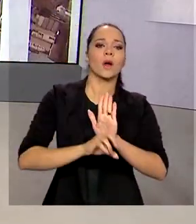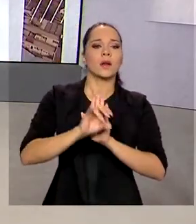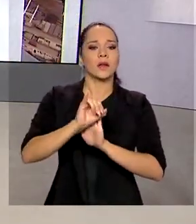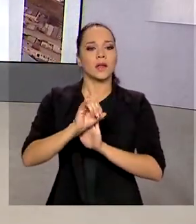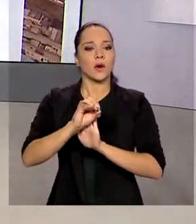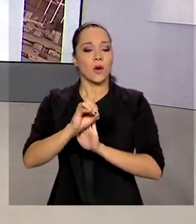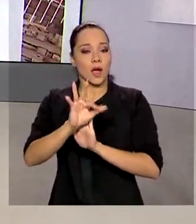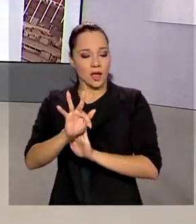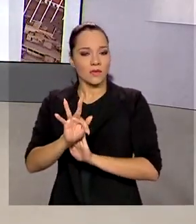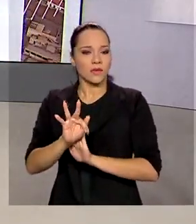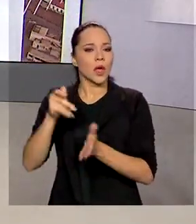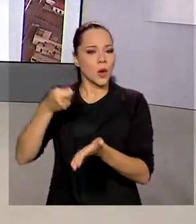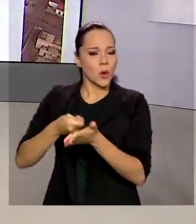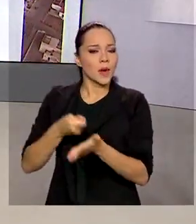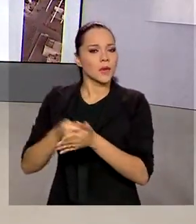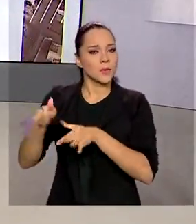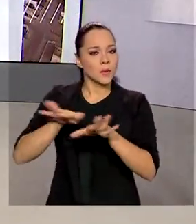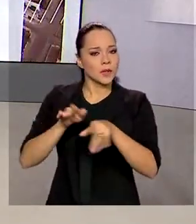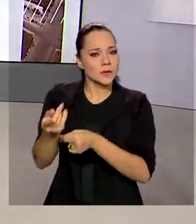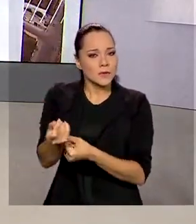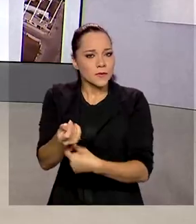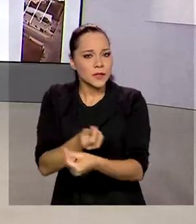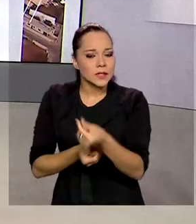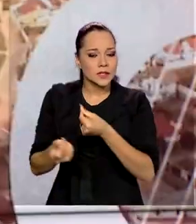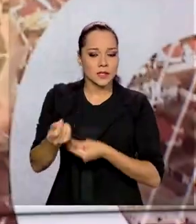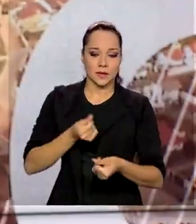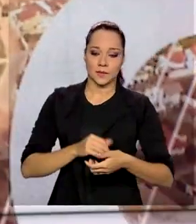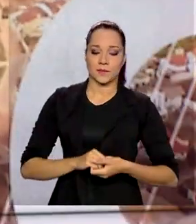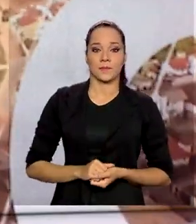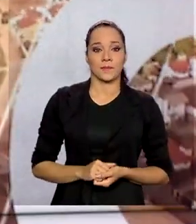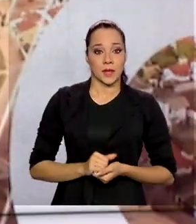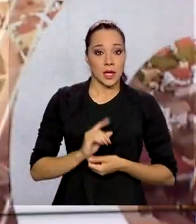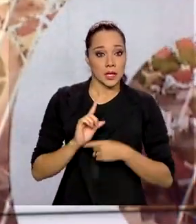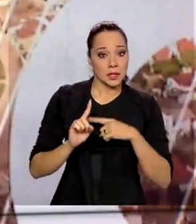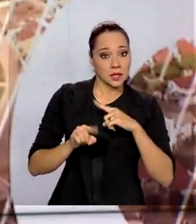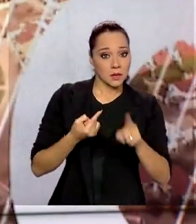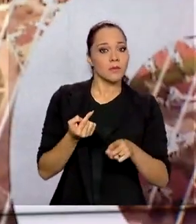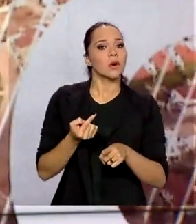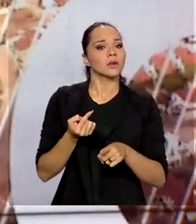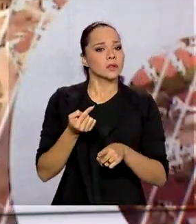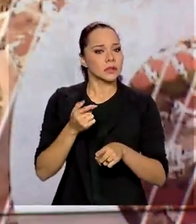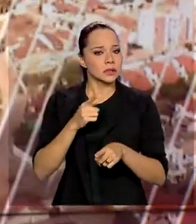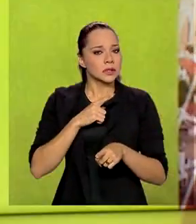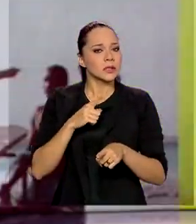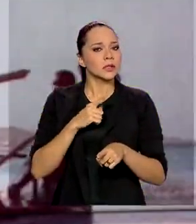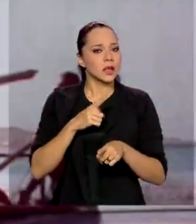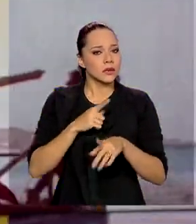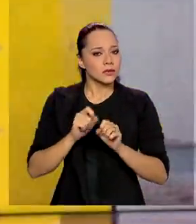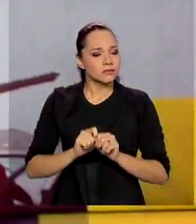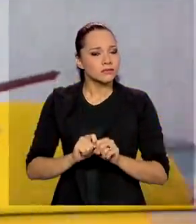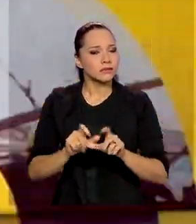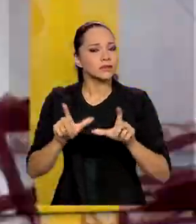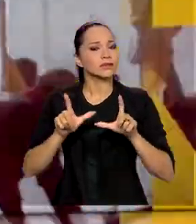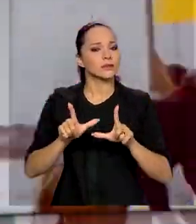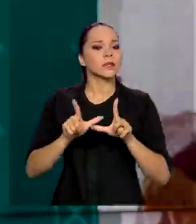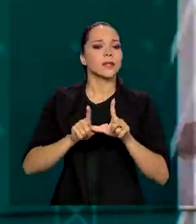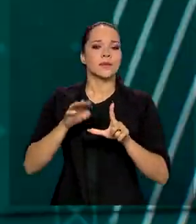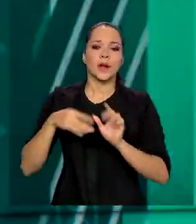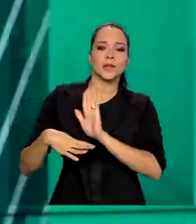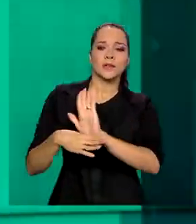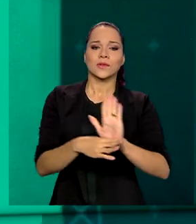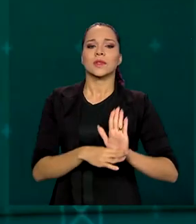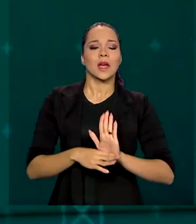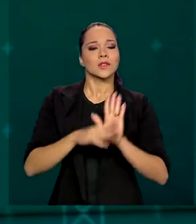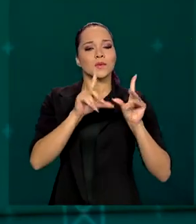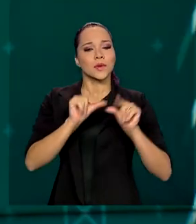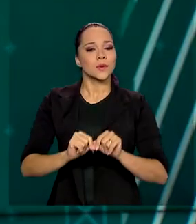IOF, cobrada sobre movimentações financeiras. Depois de ter sido brevemente reativada para ajudar a compensar os